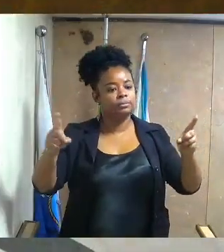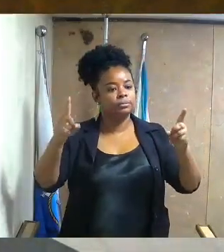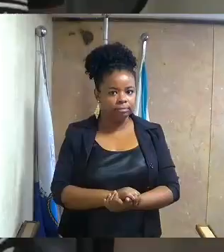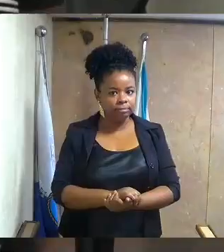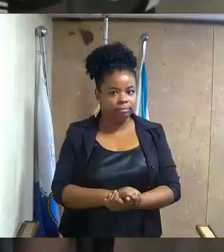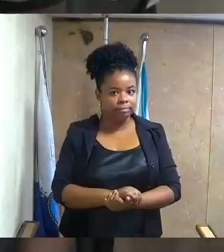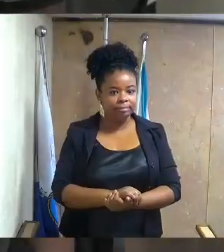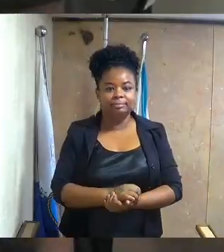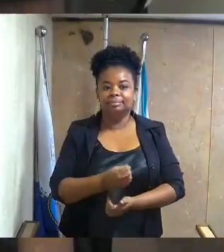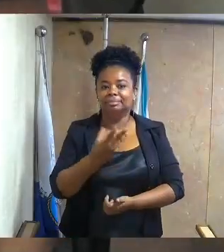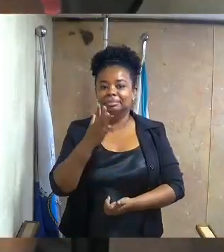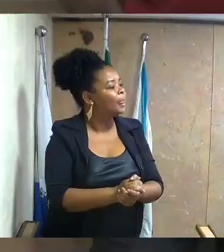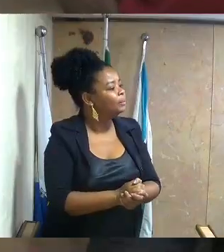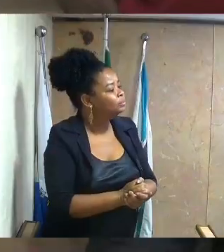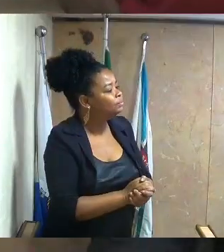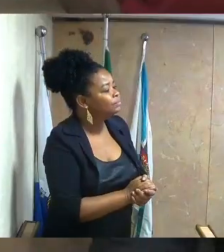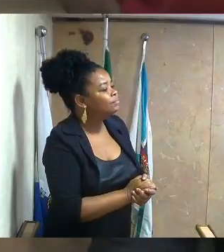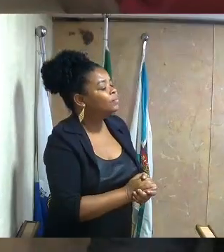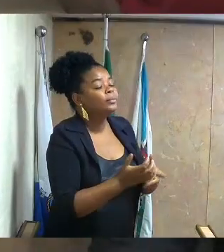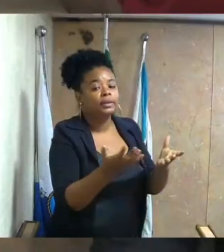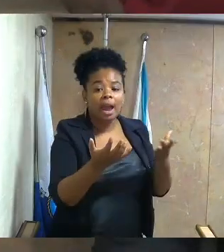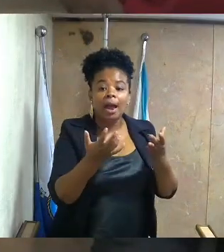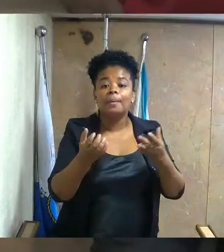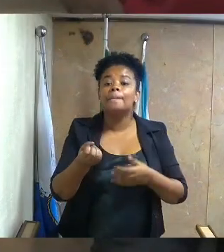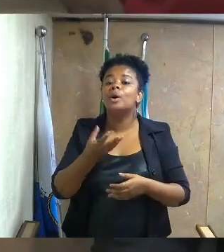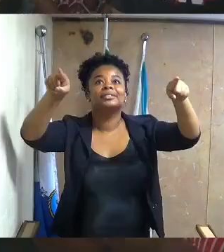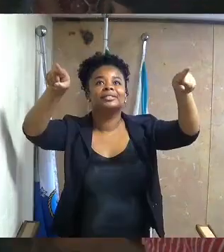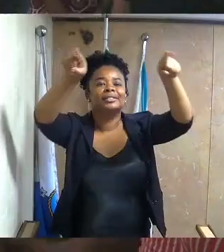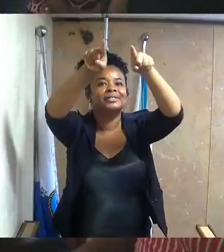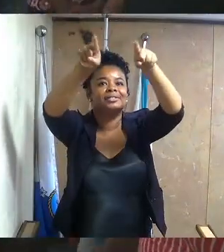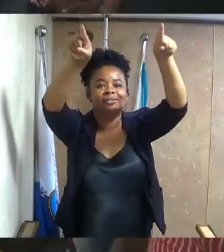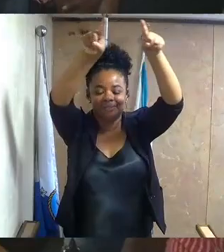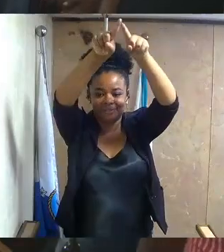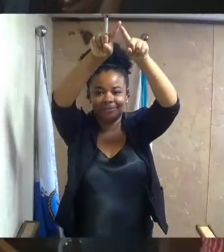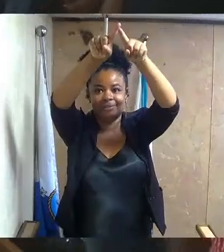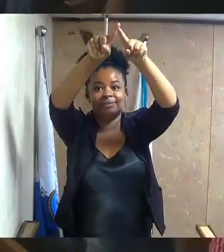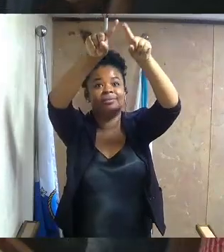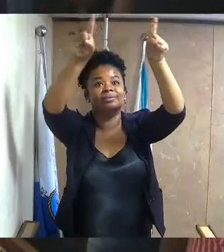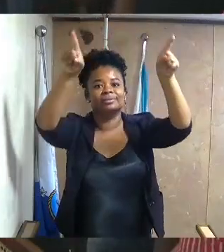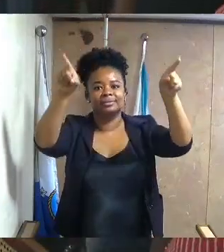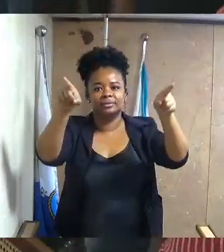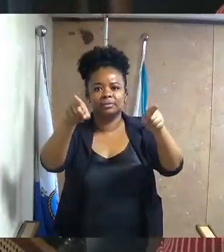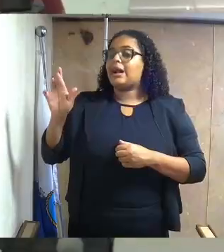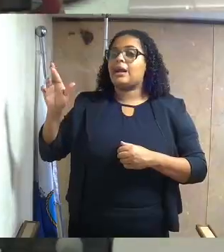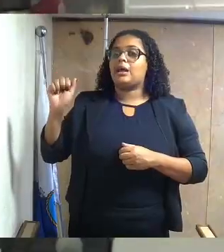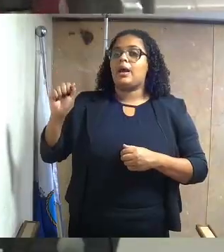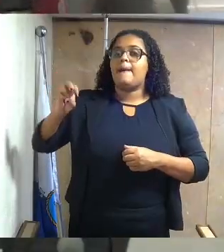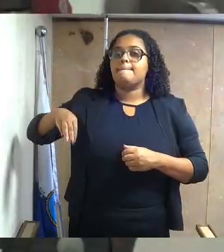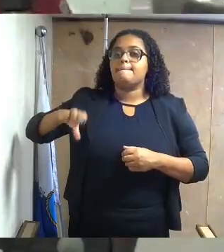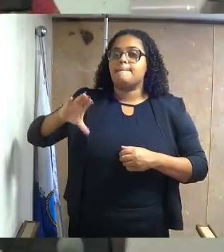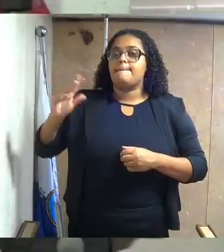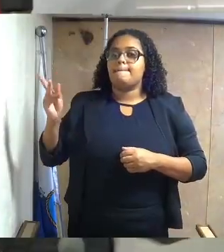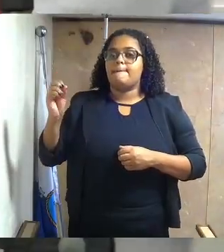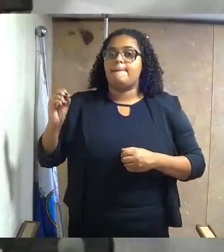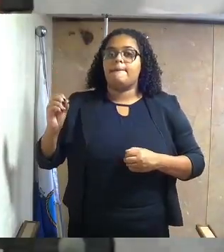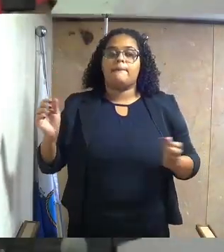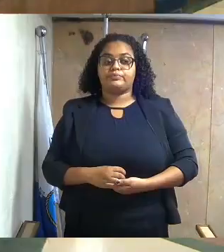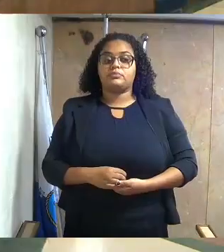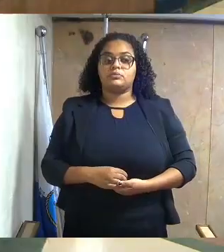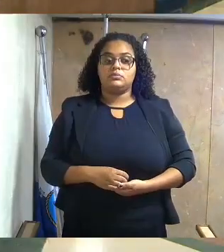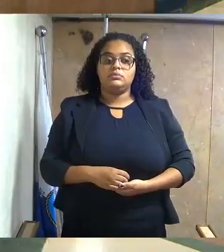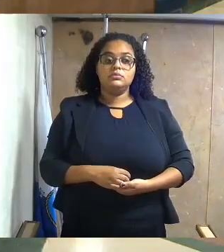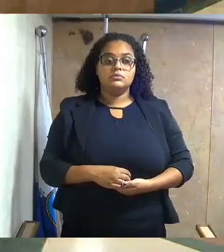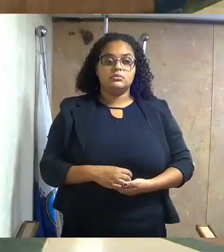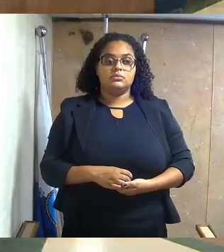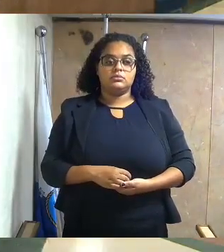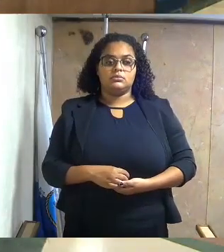Autoridades e moradores de Duque de Caxias participaram em 30 de setembro na Câmara Municipal da audiência pública para discutir sobre